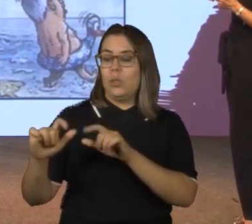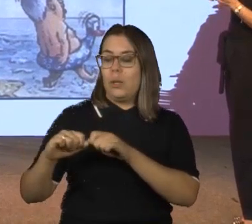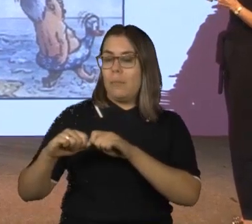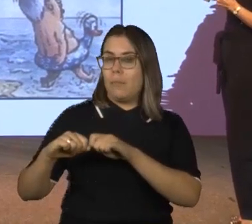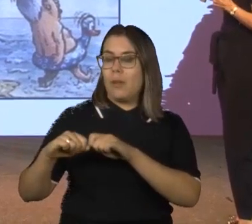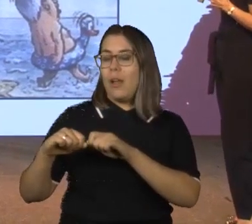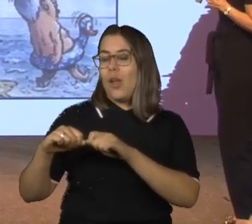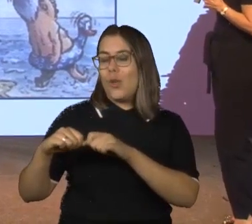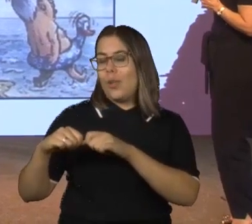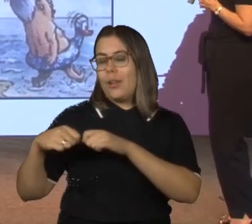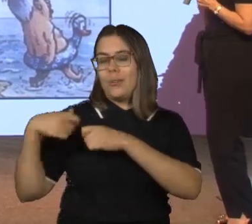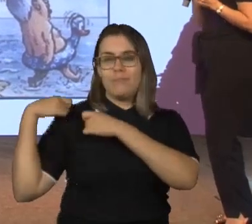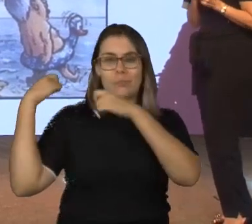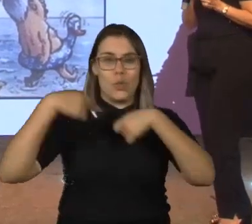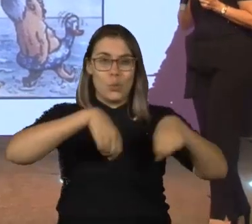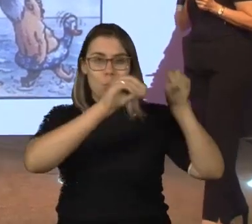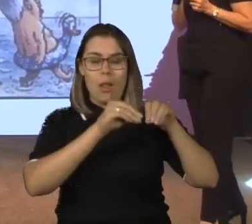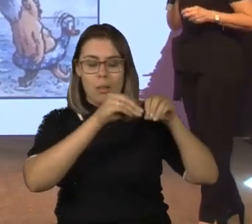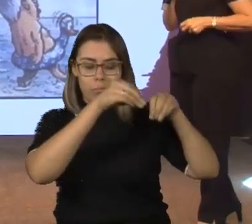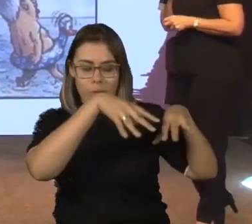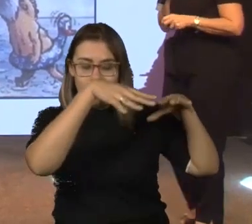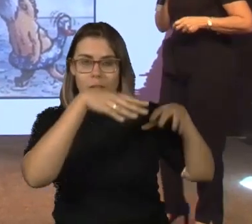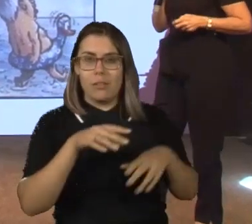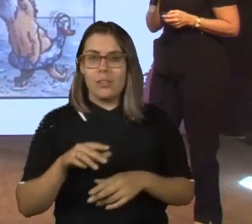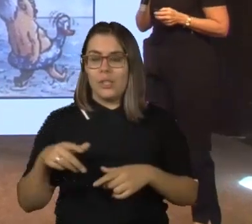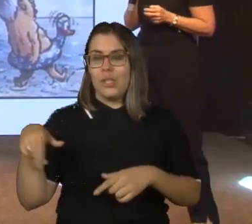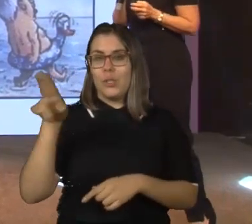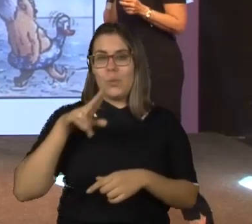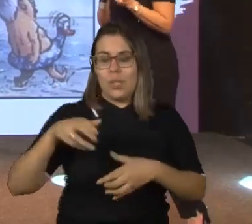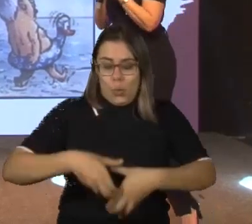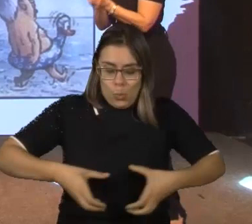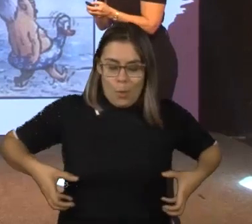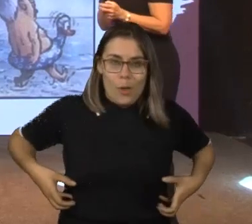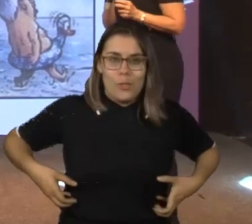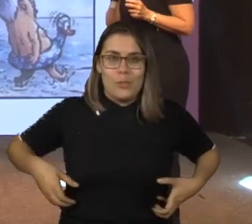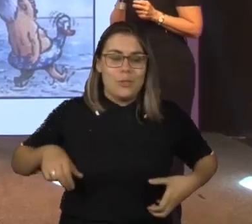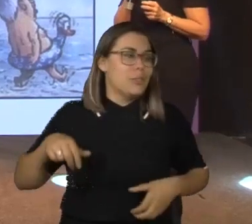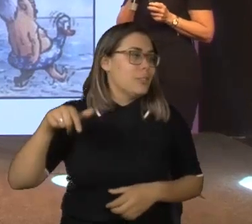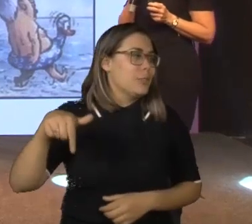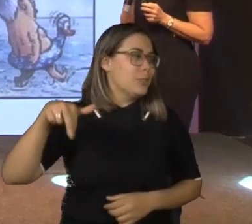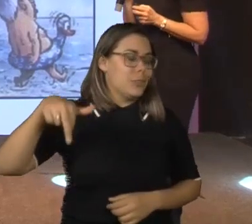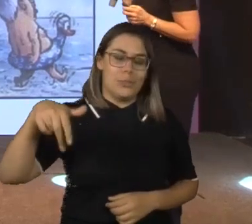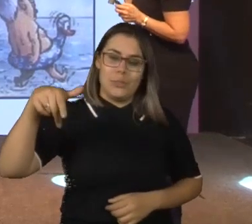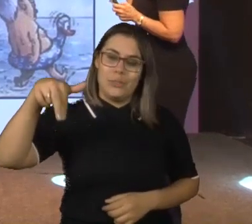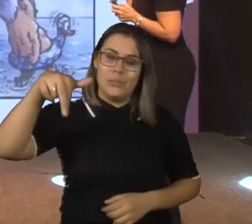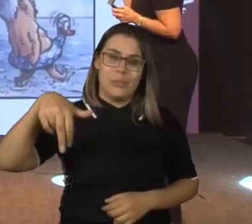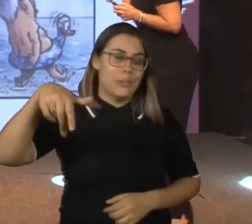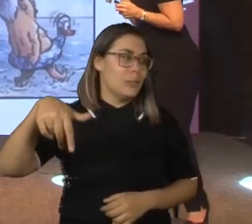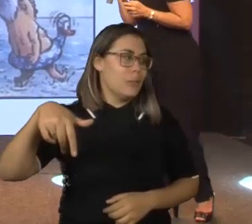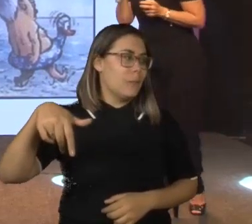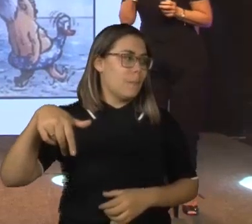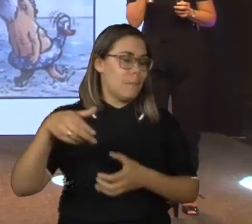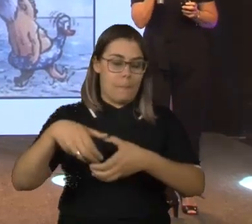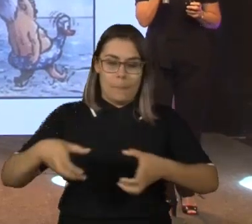com os pés dentro da água e uma boia ao redor dele, que na frente tem uma cabeça de pato,